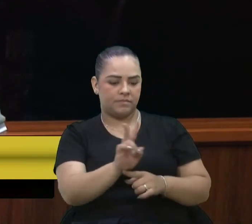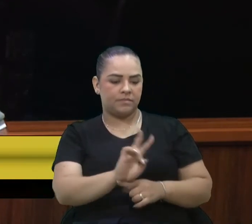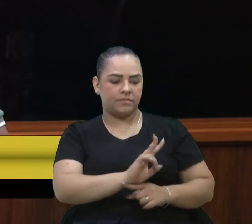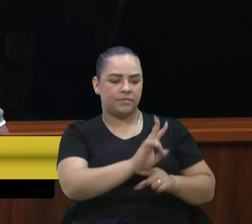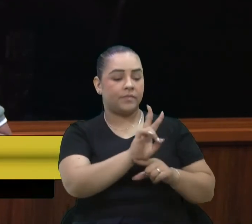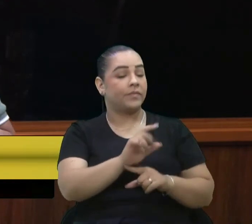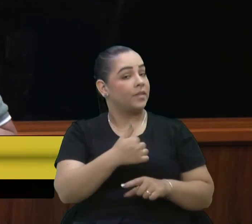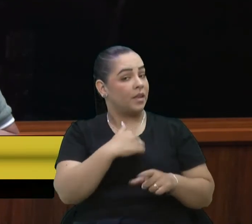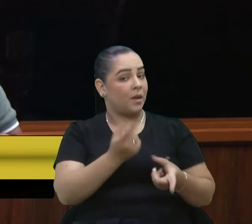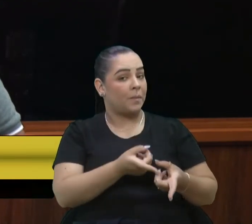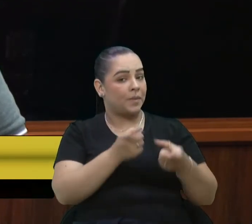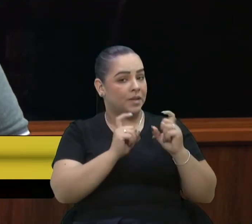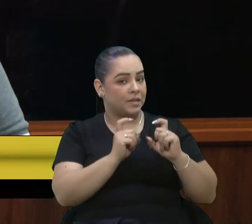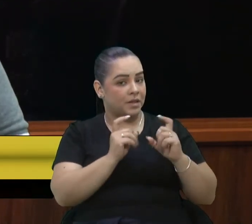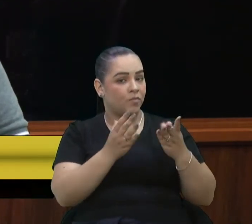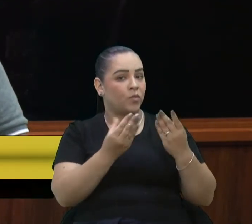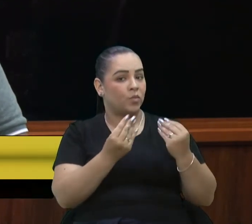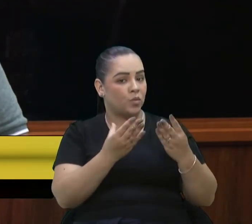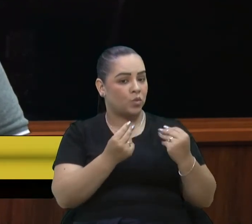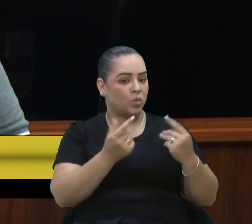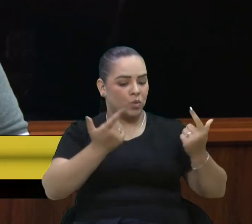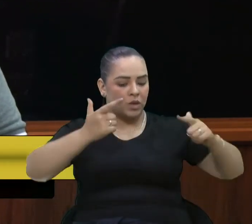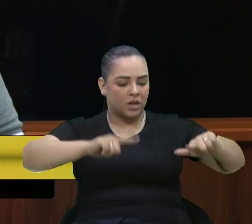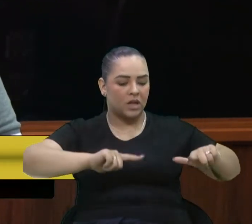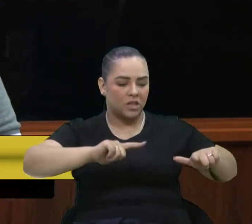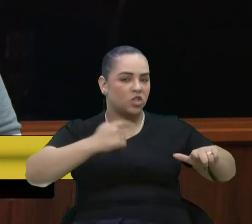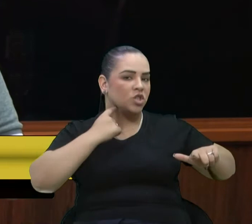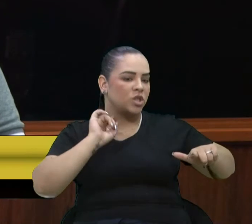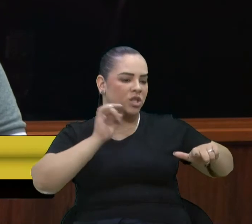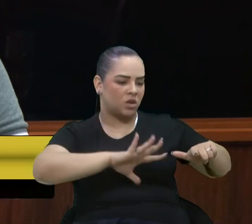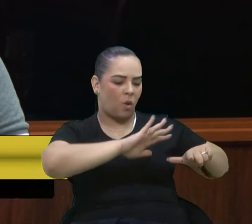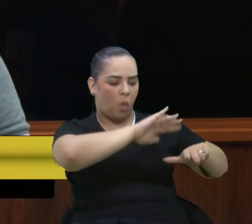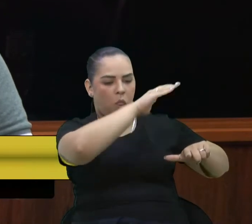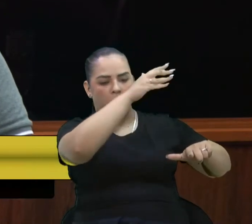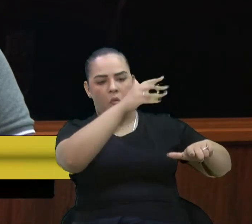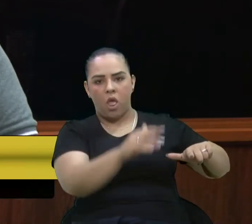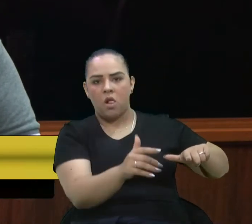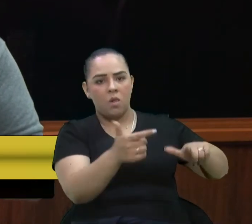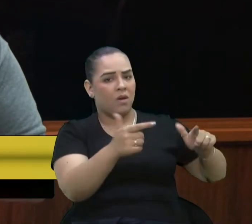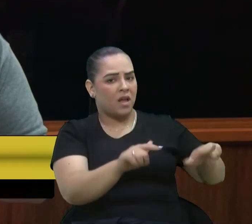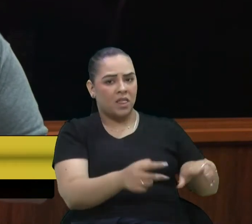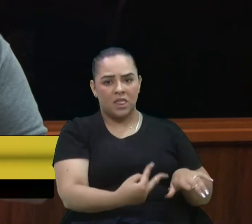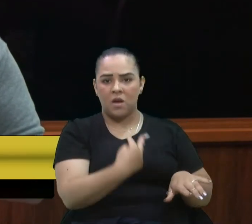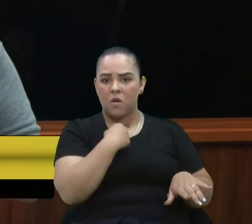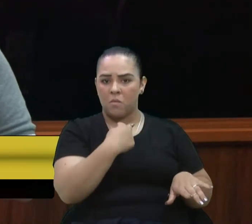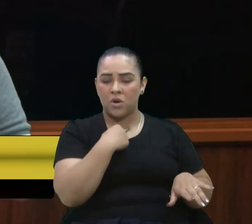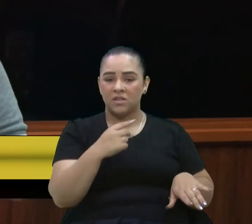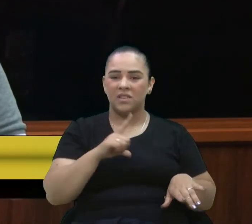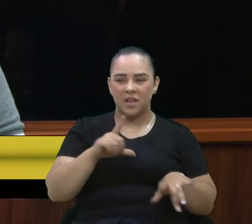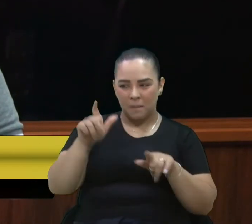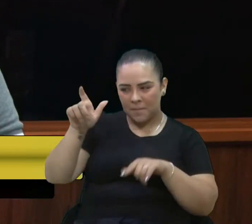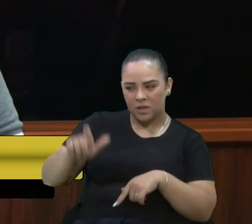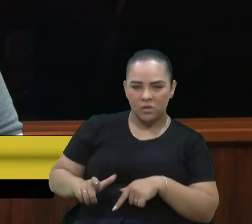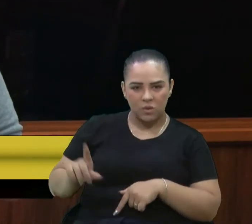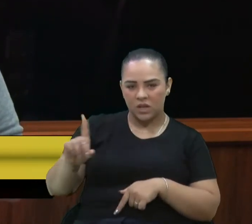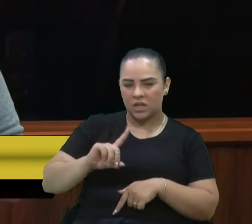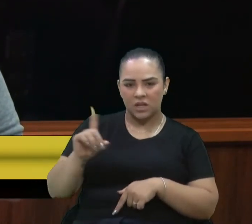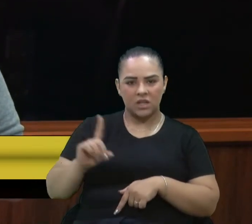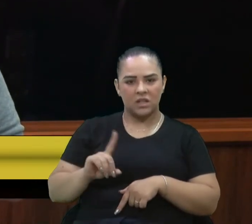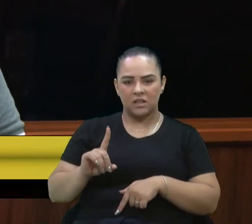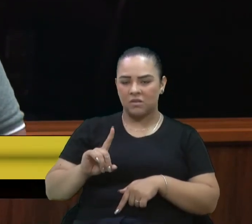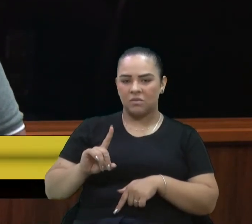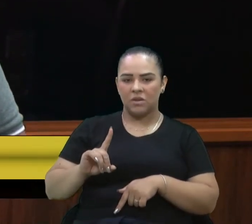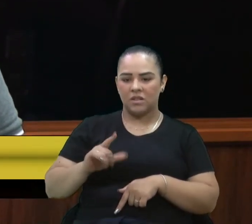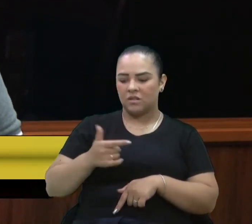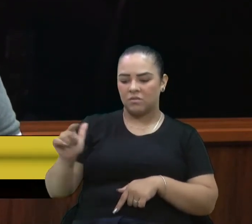Eu vejo muitos lixões em locais indevidos, muitas pessoas que não fazem o depósito lixo da forma